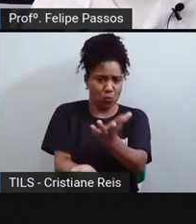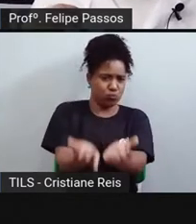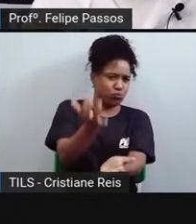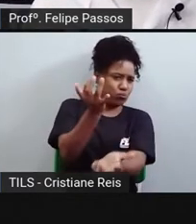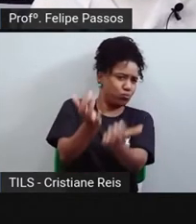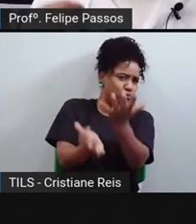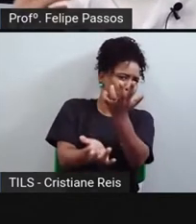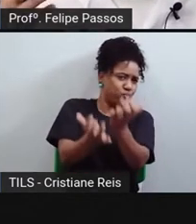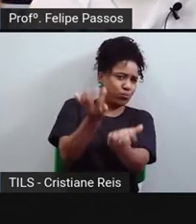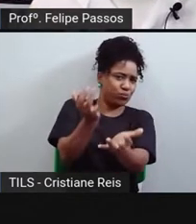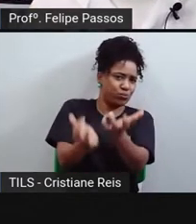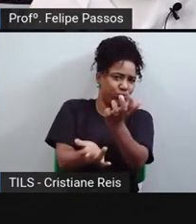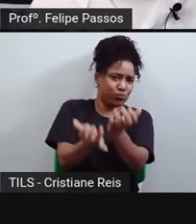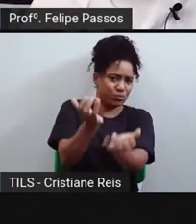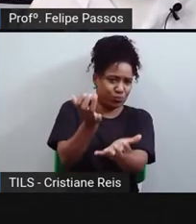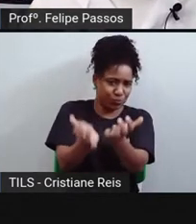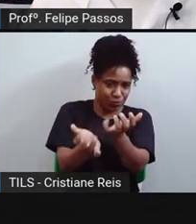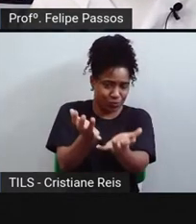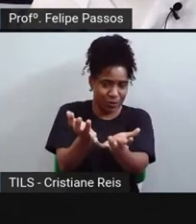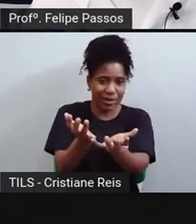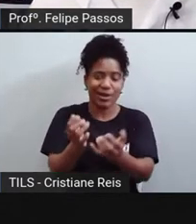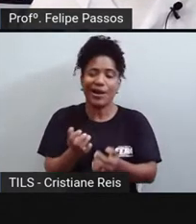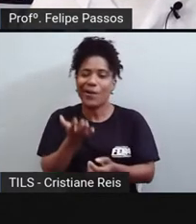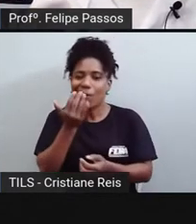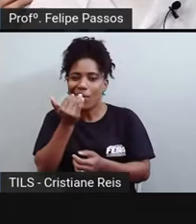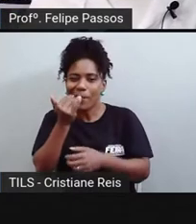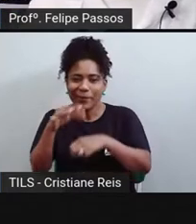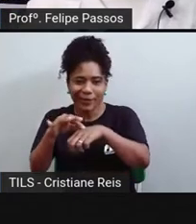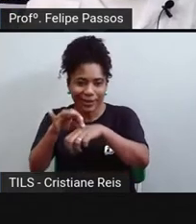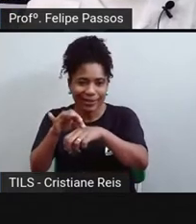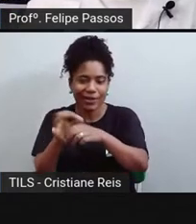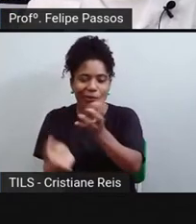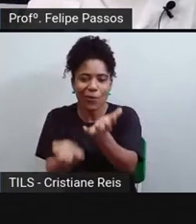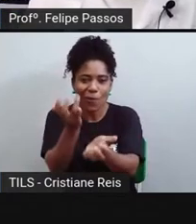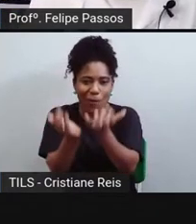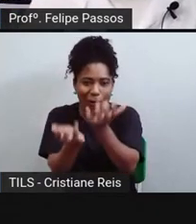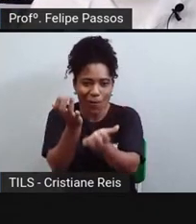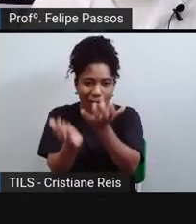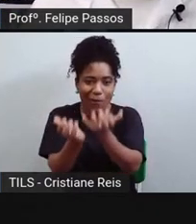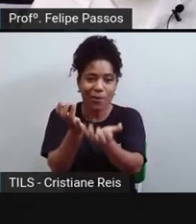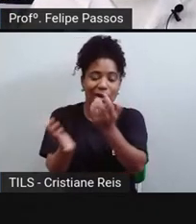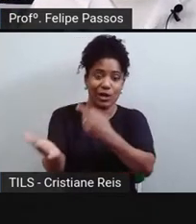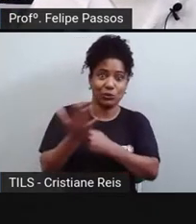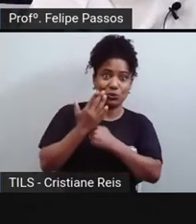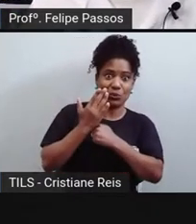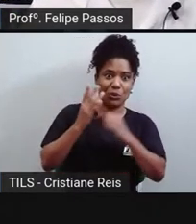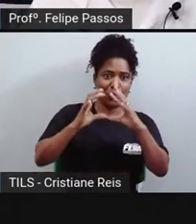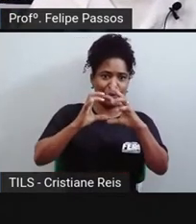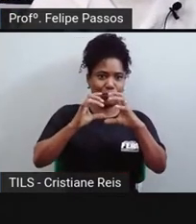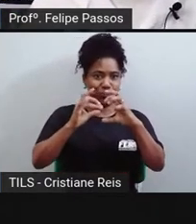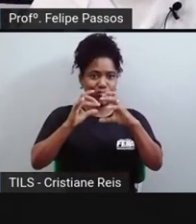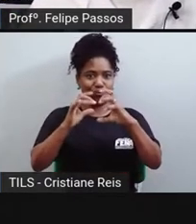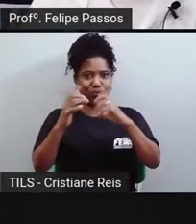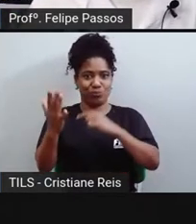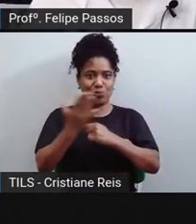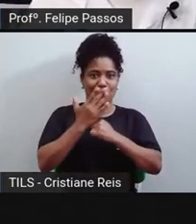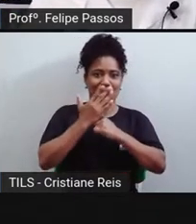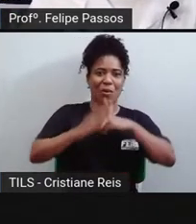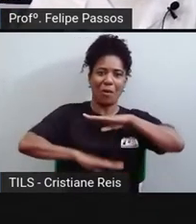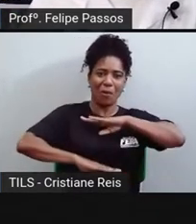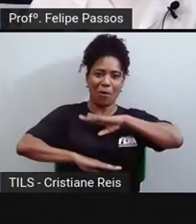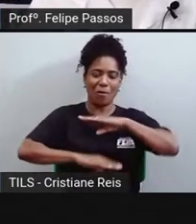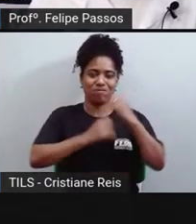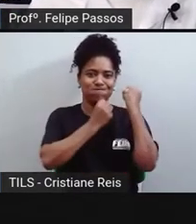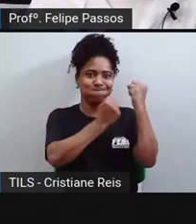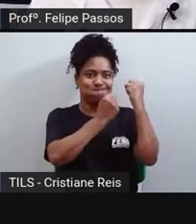ele oferece muito mais nutrientes do que o alimento cru, em alguns casos. Então, cozinhar